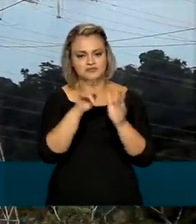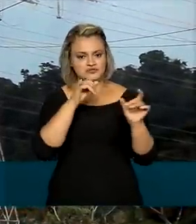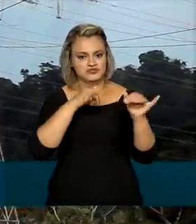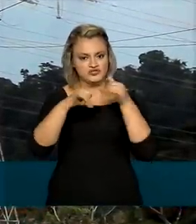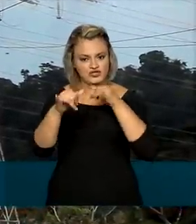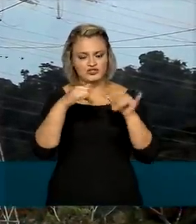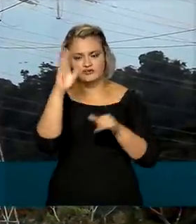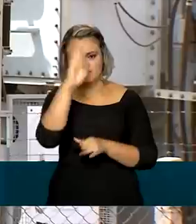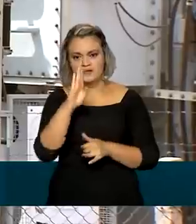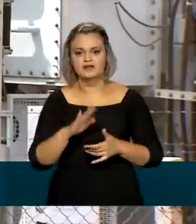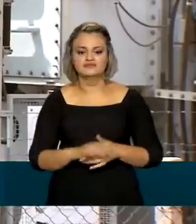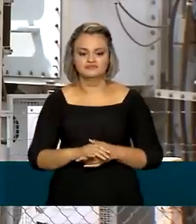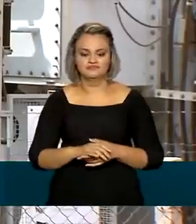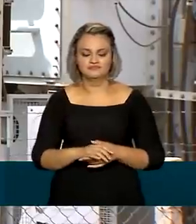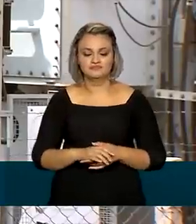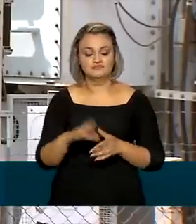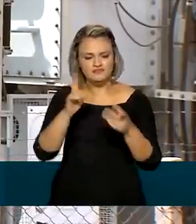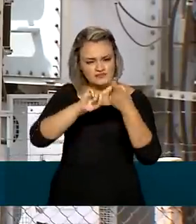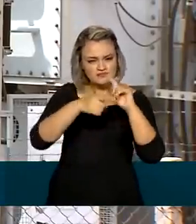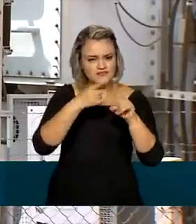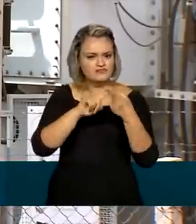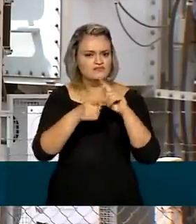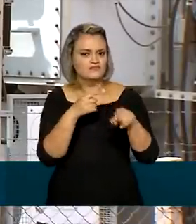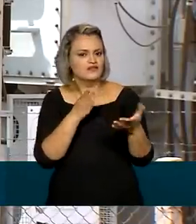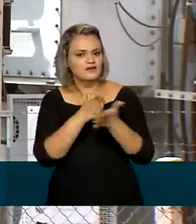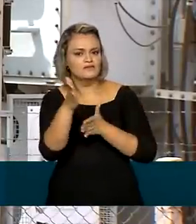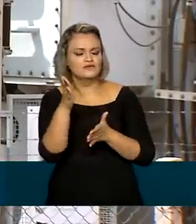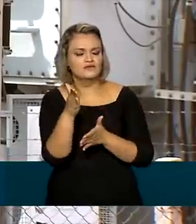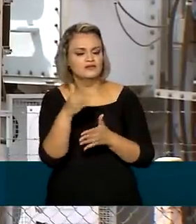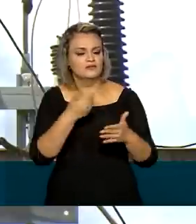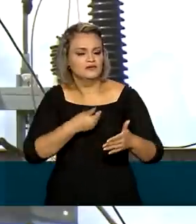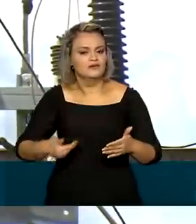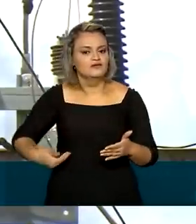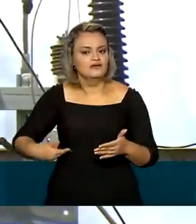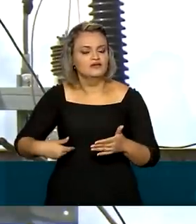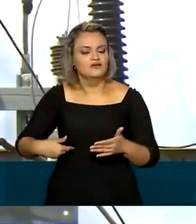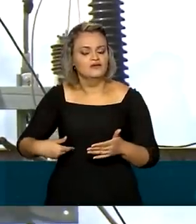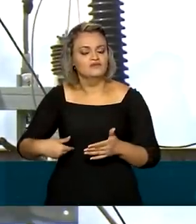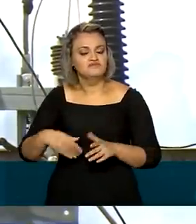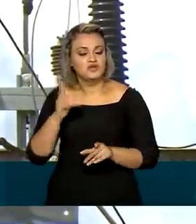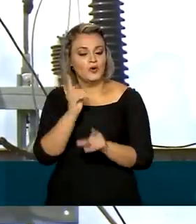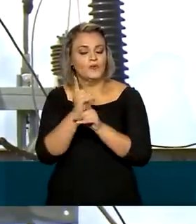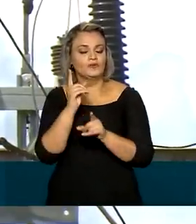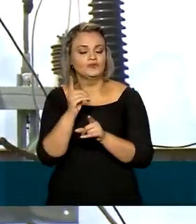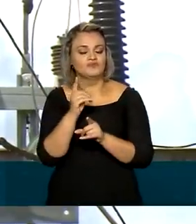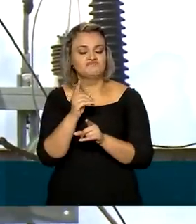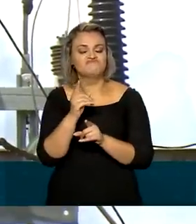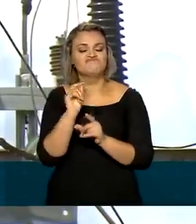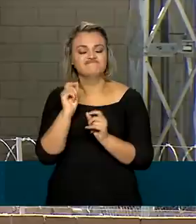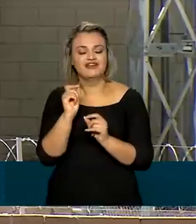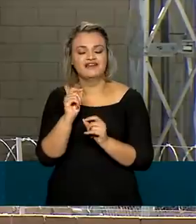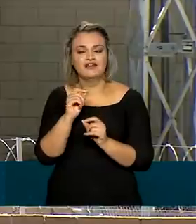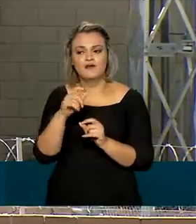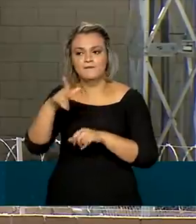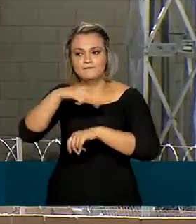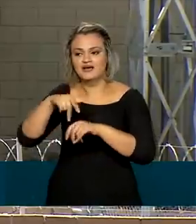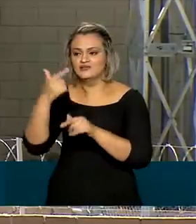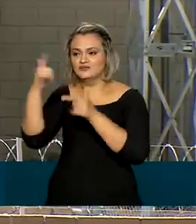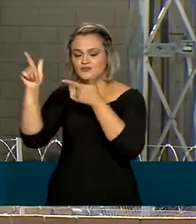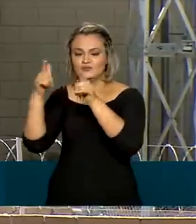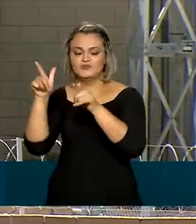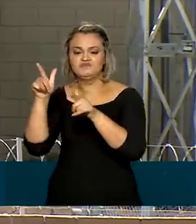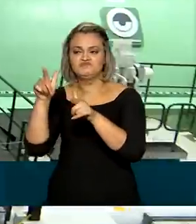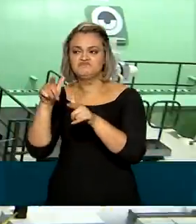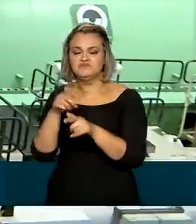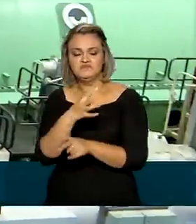no país. A negociação aprovada pelo governo foi reconhecida internacionalmente com duas